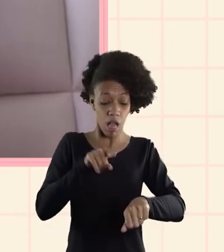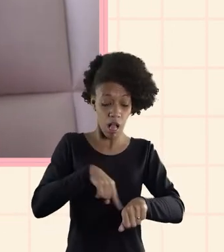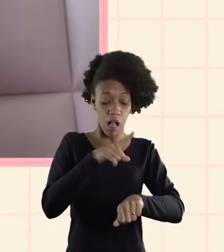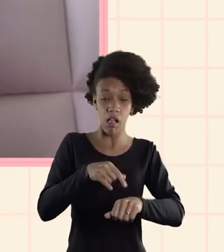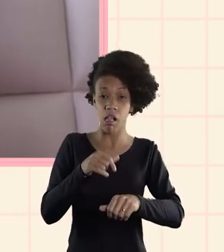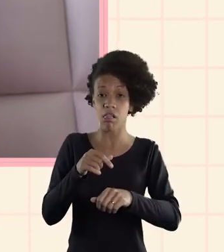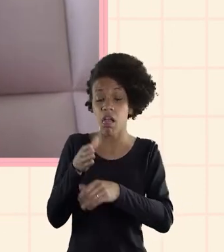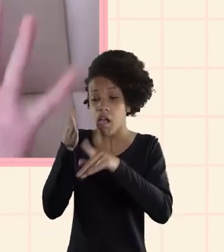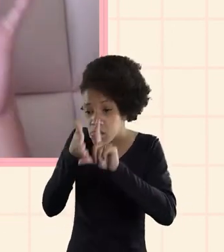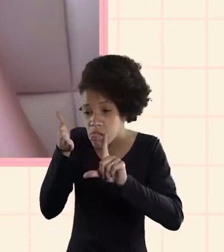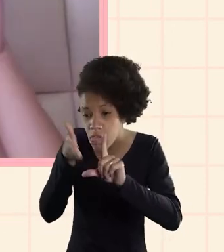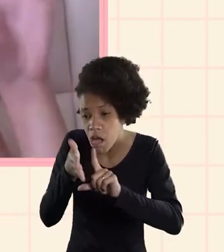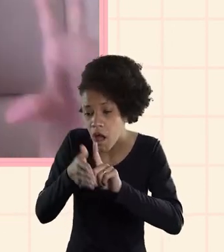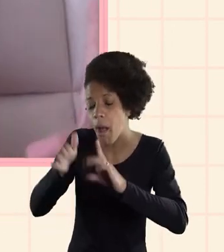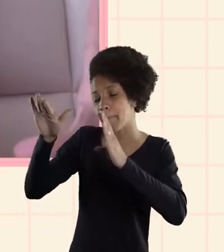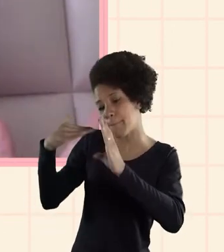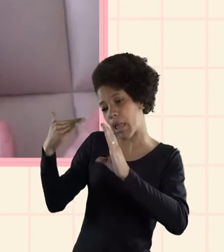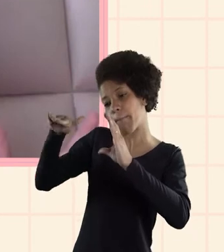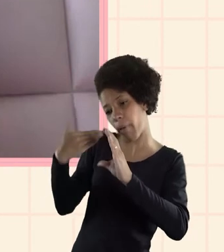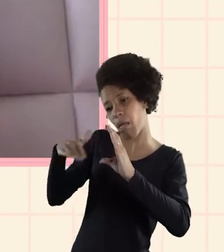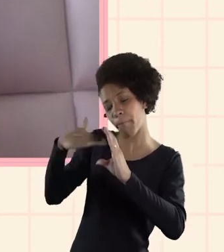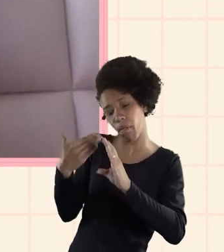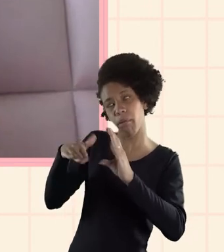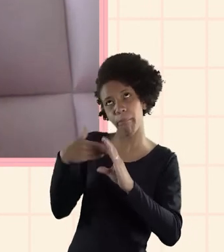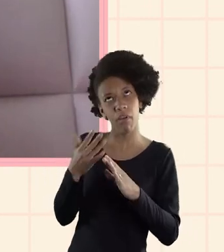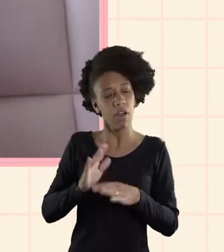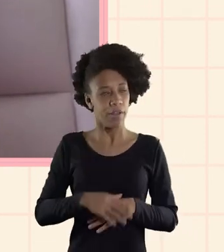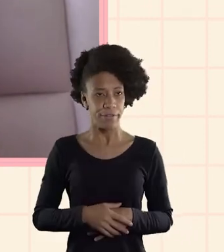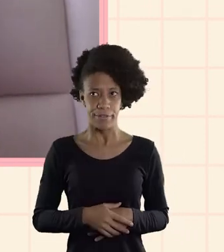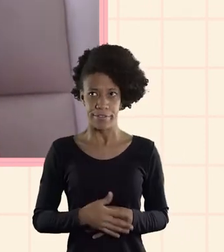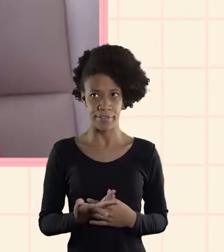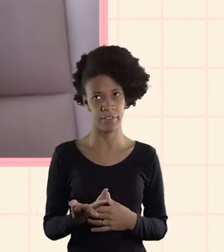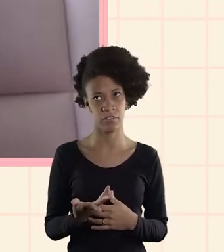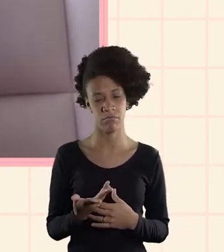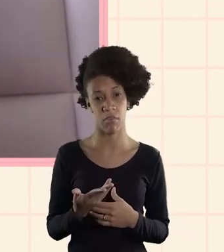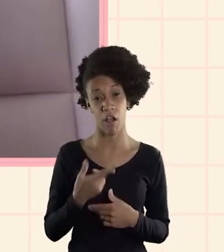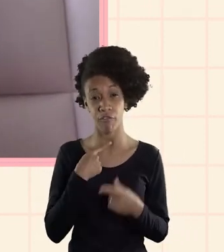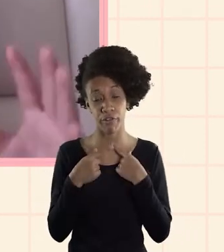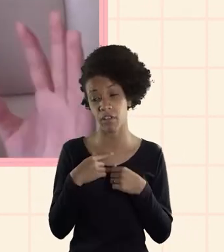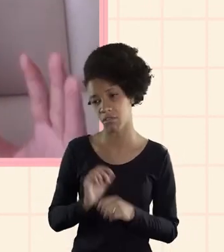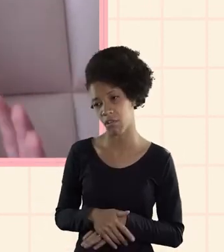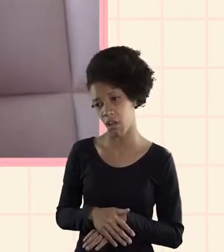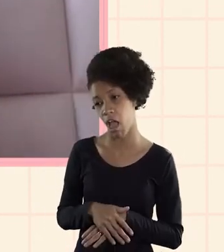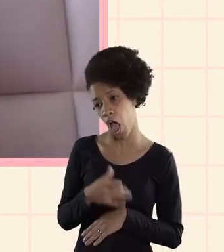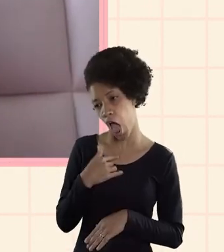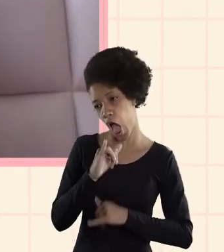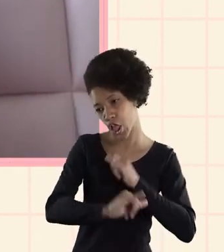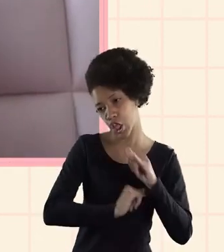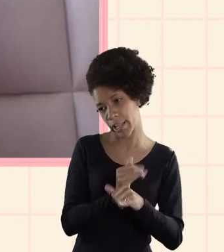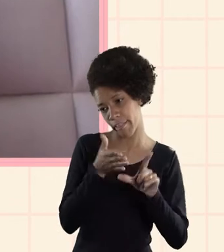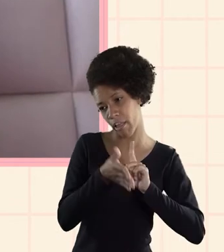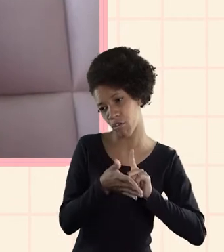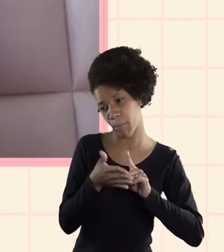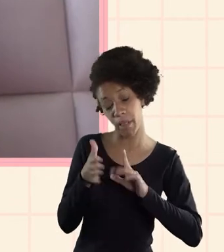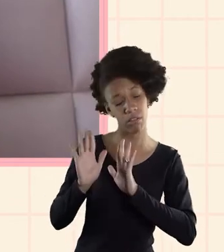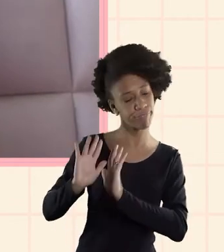que eu estou online o tempo todinho assim assim o tempo todo aí tipo dá uma